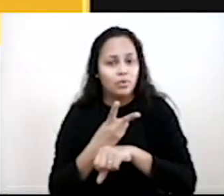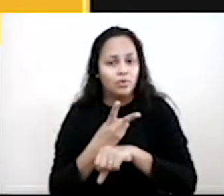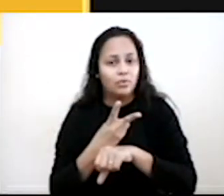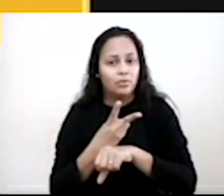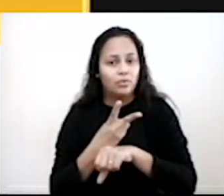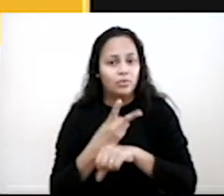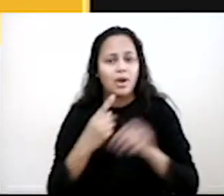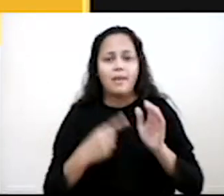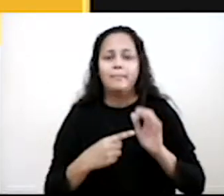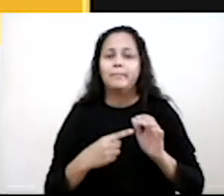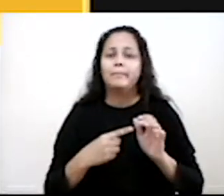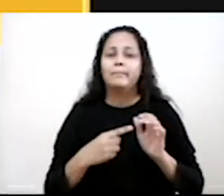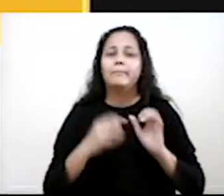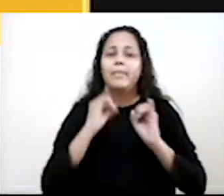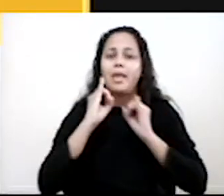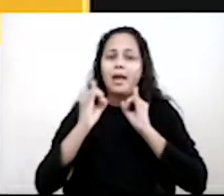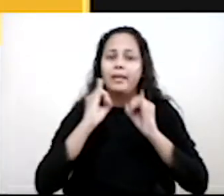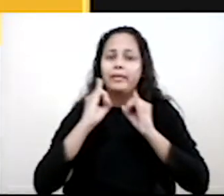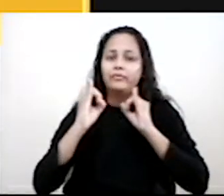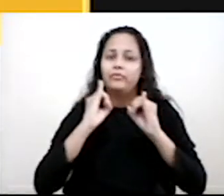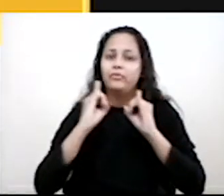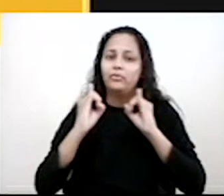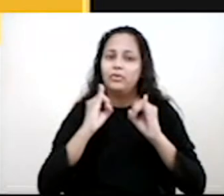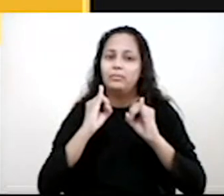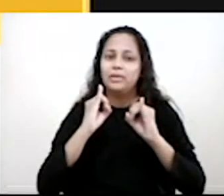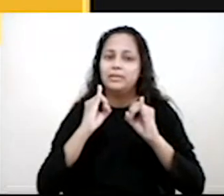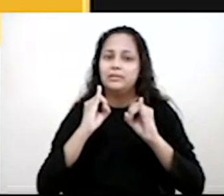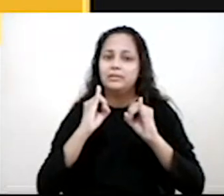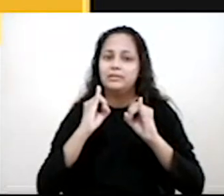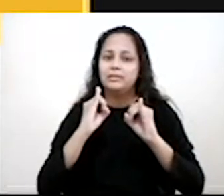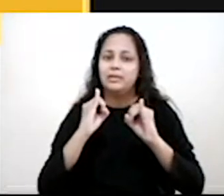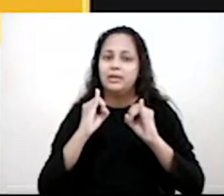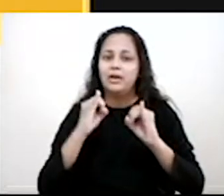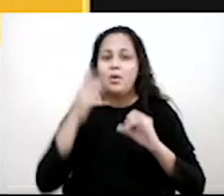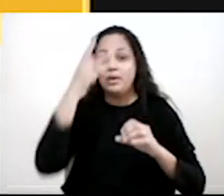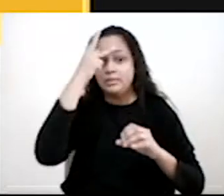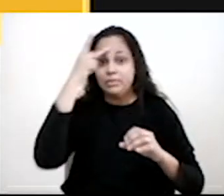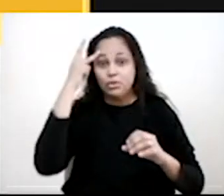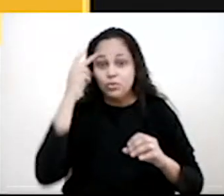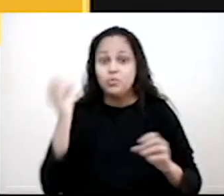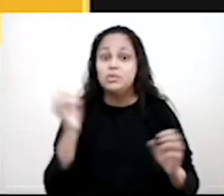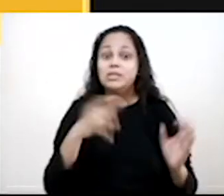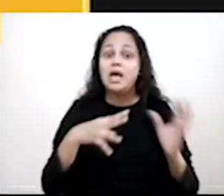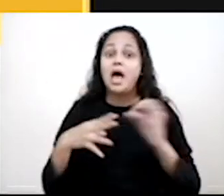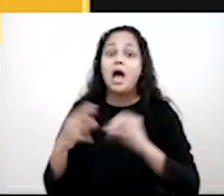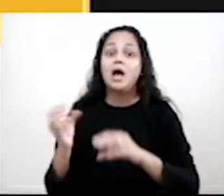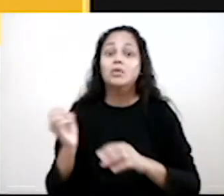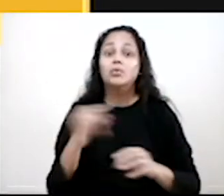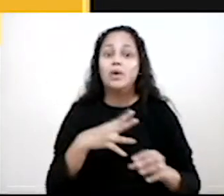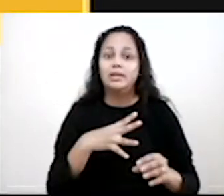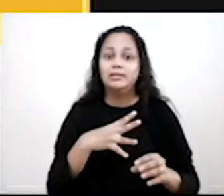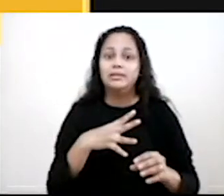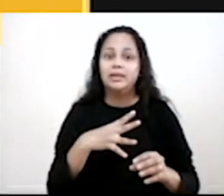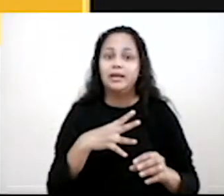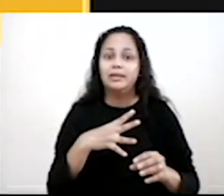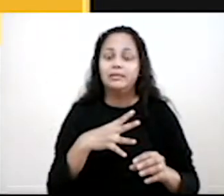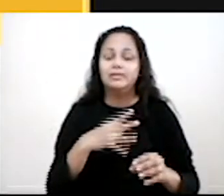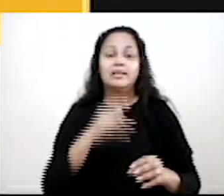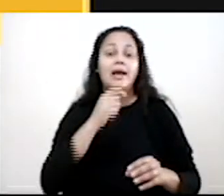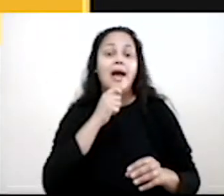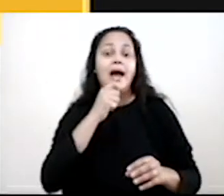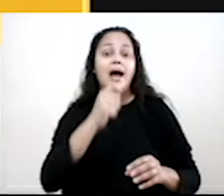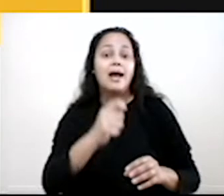trazer aí a informação e deixar as pessoas atualizadas sobre um determinado assunto. A